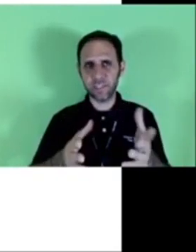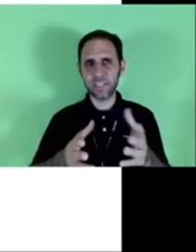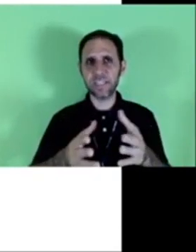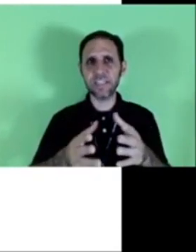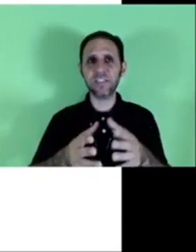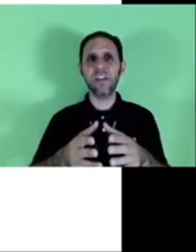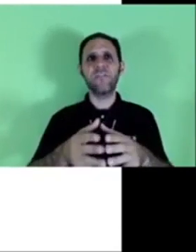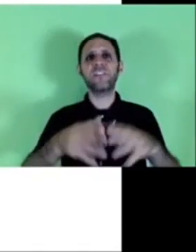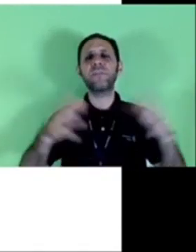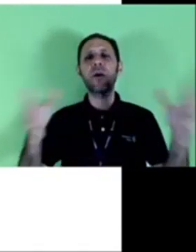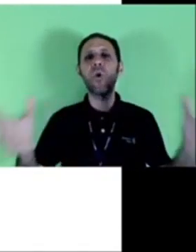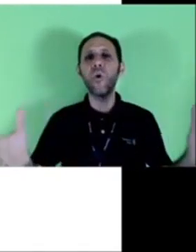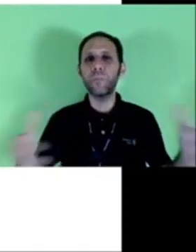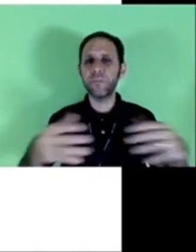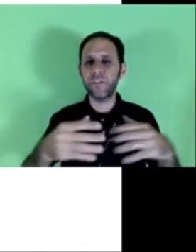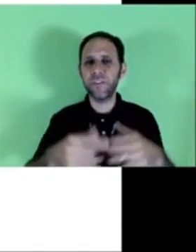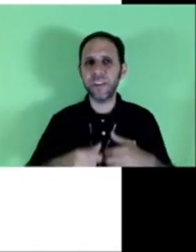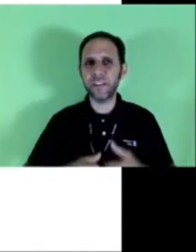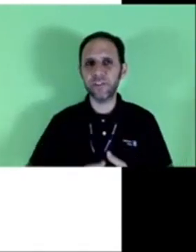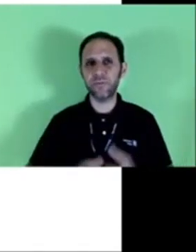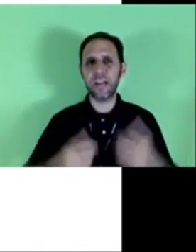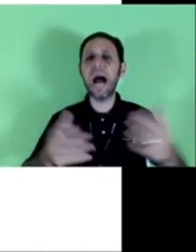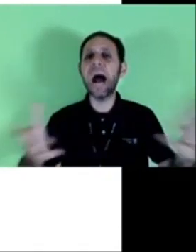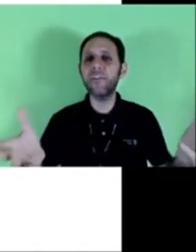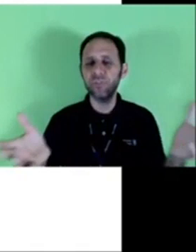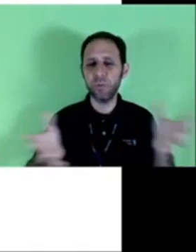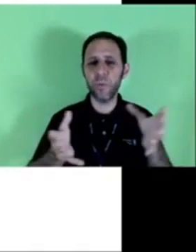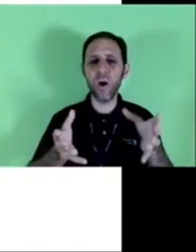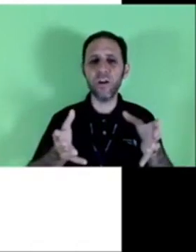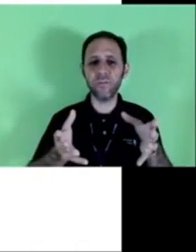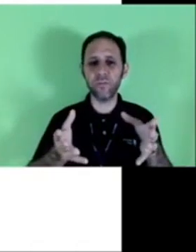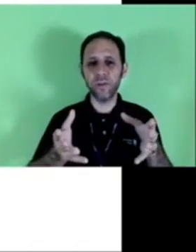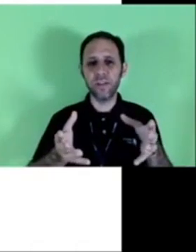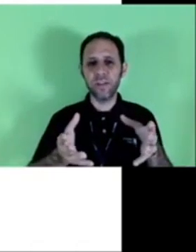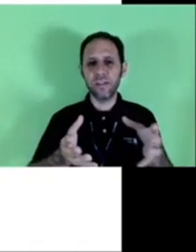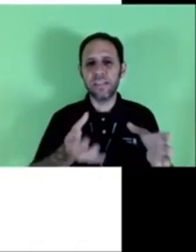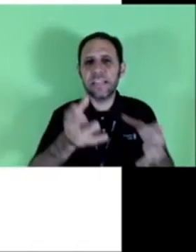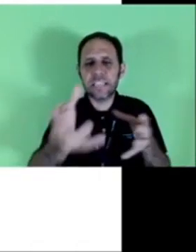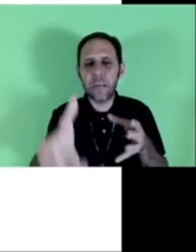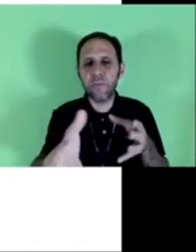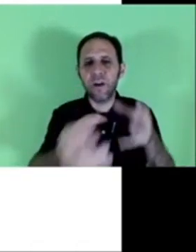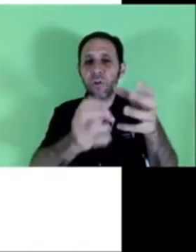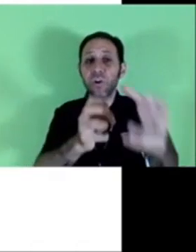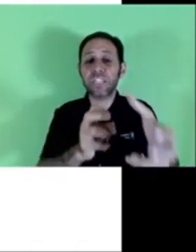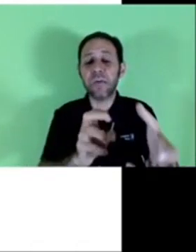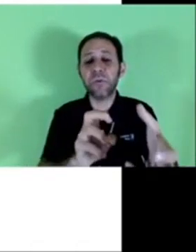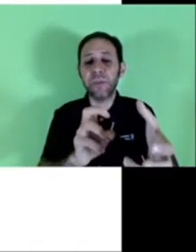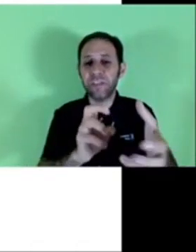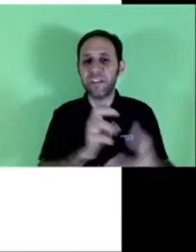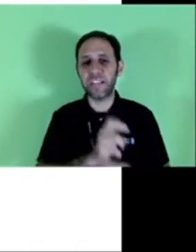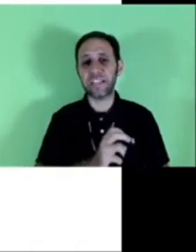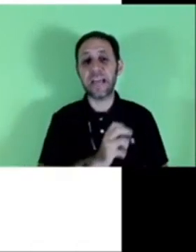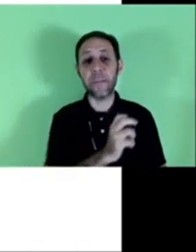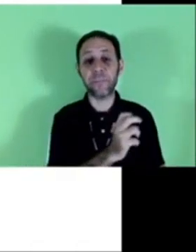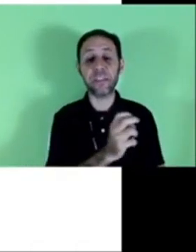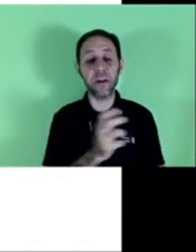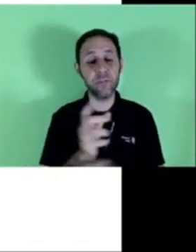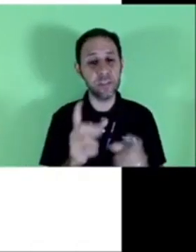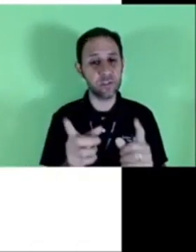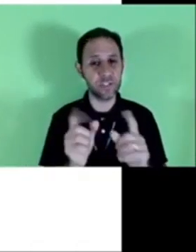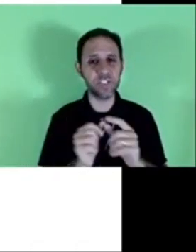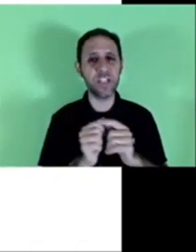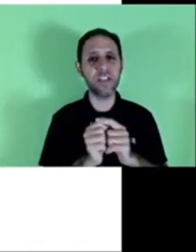alguém de 16 anos fazer uma compra e uma venda de um carro, de um imóvel? Ele sabe o valor? Sabe como é que vai tratar?